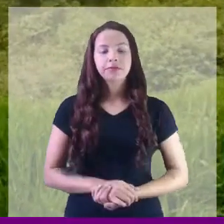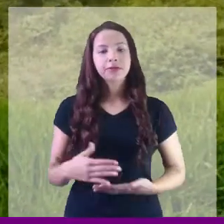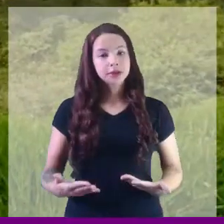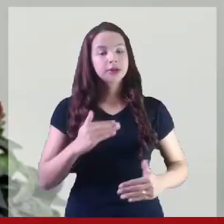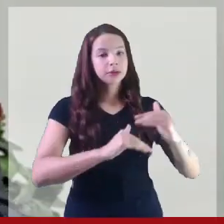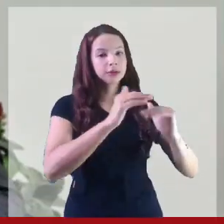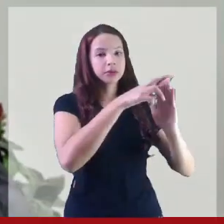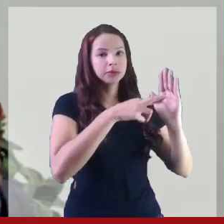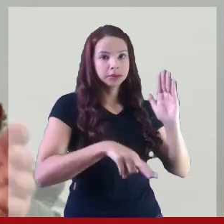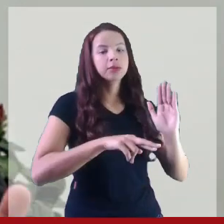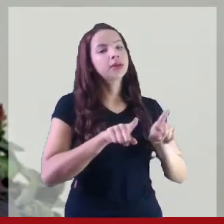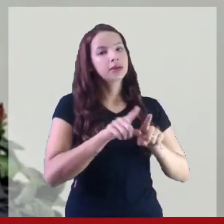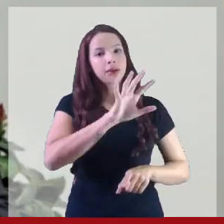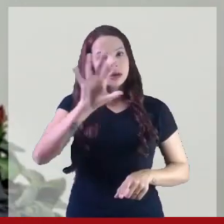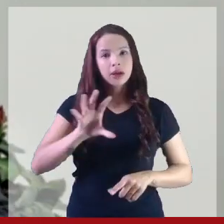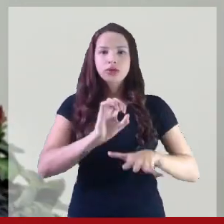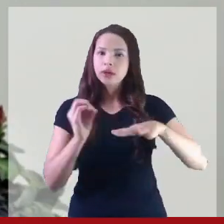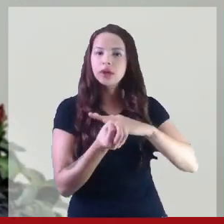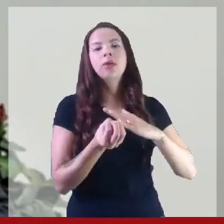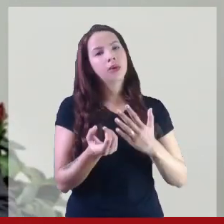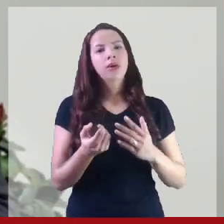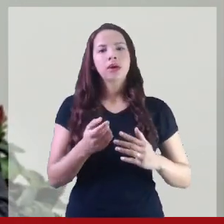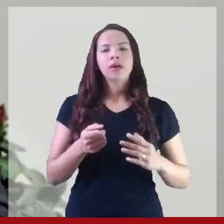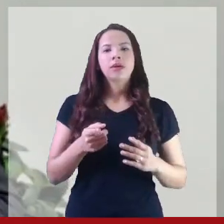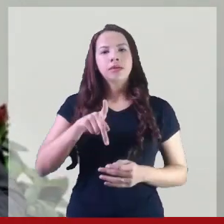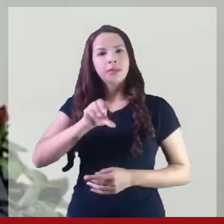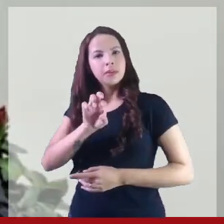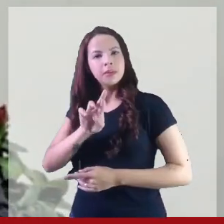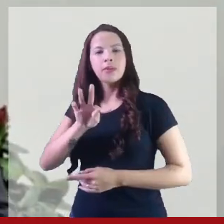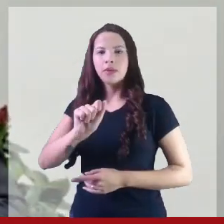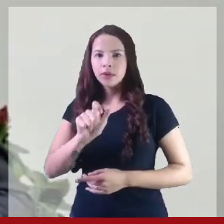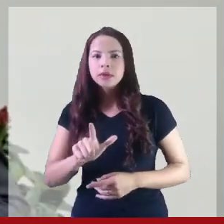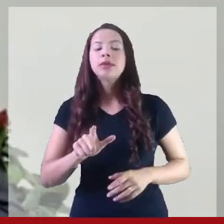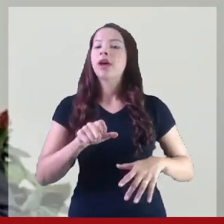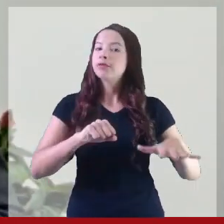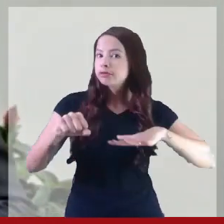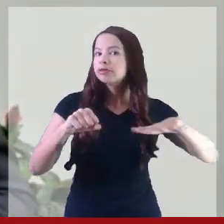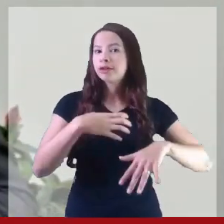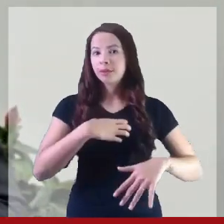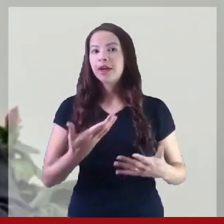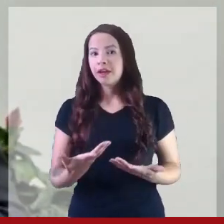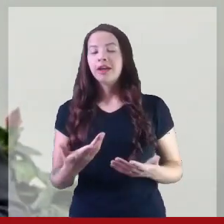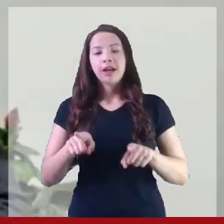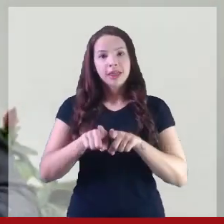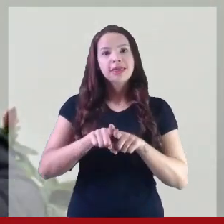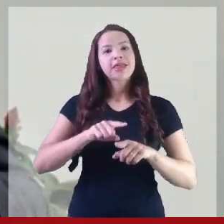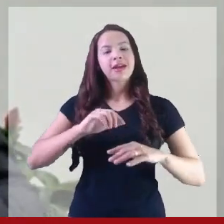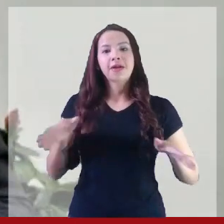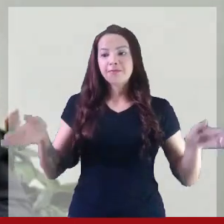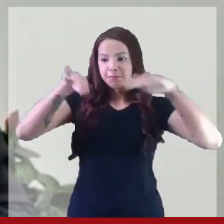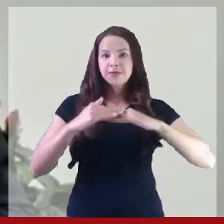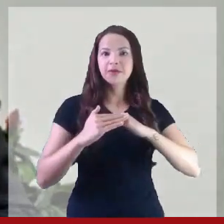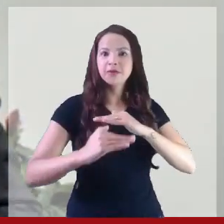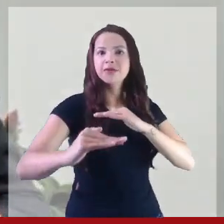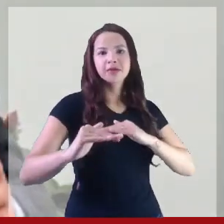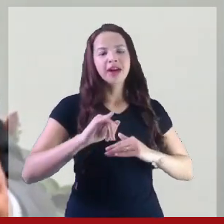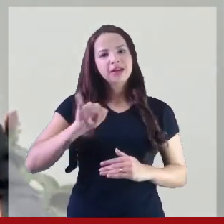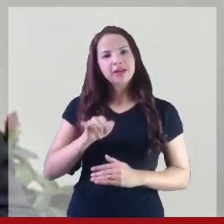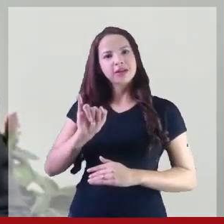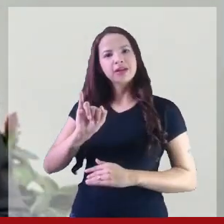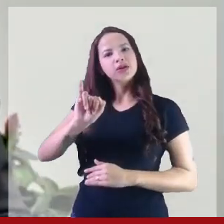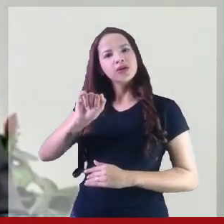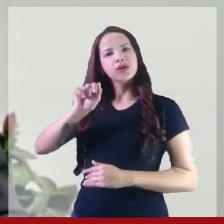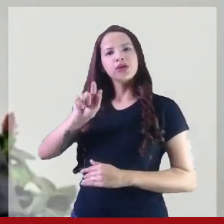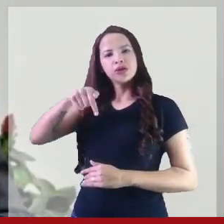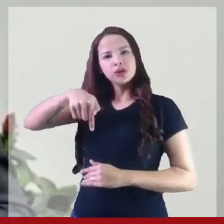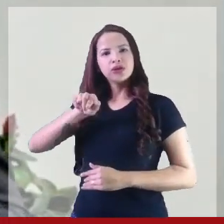frente. Os 15 anos da UFRB se confundem com o desenvolvimento do Recôncavo, do Portal do Sertão, do